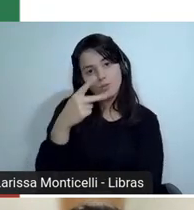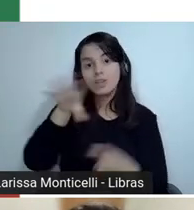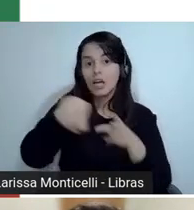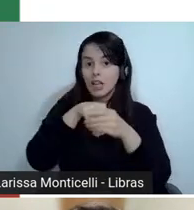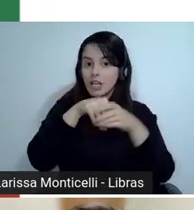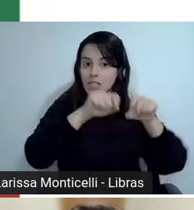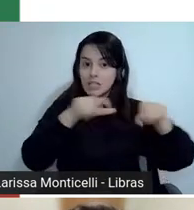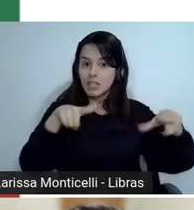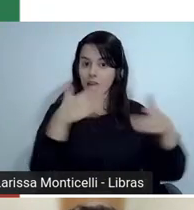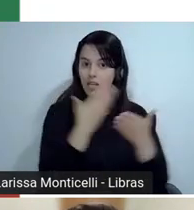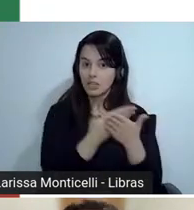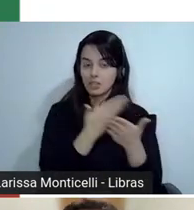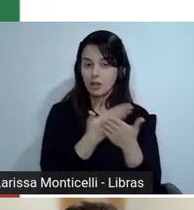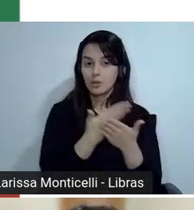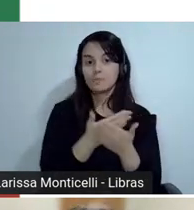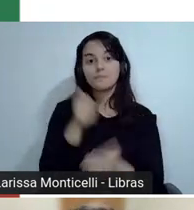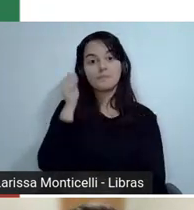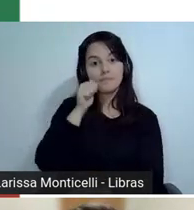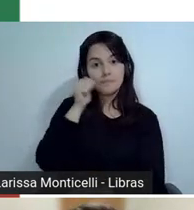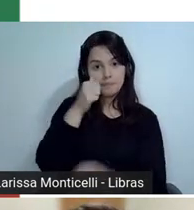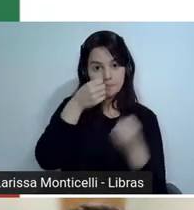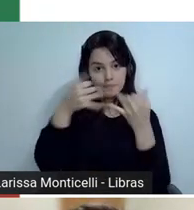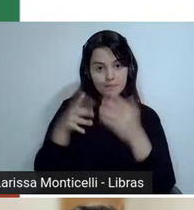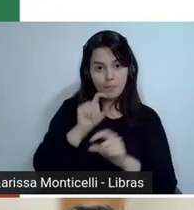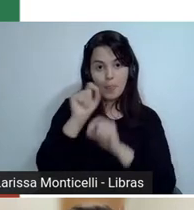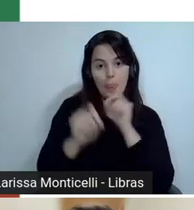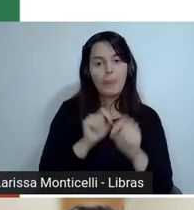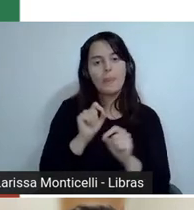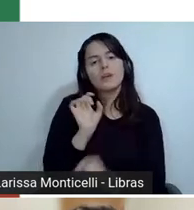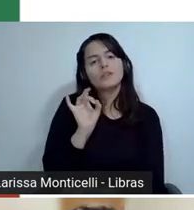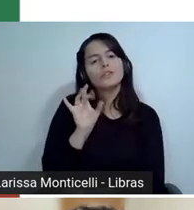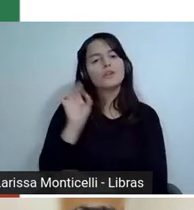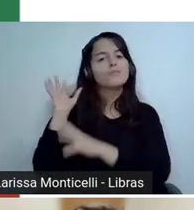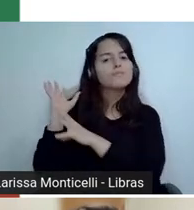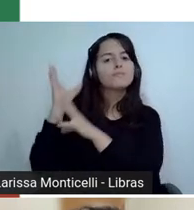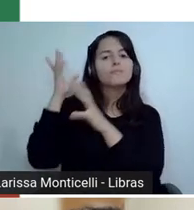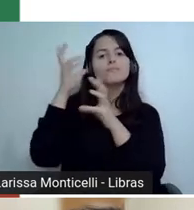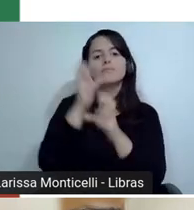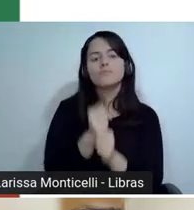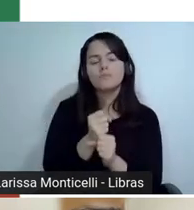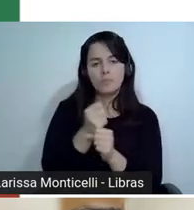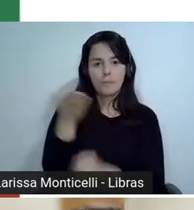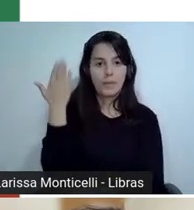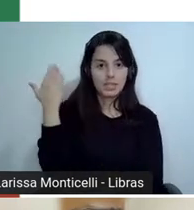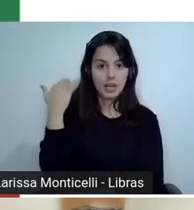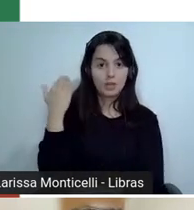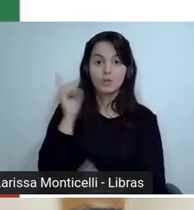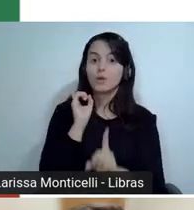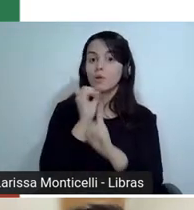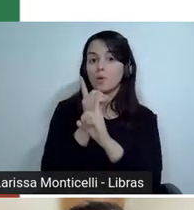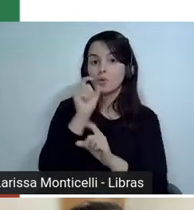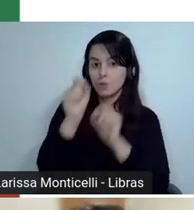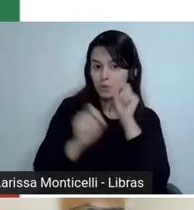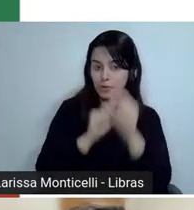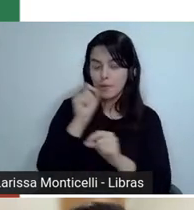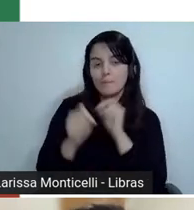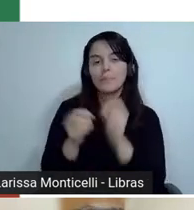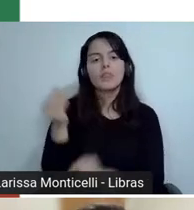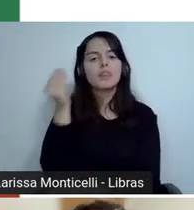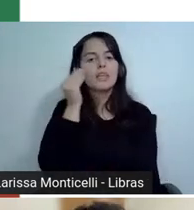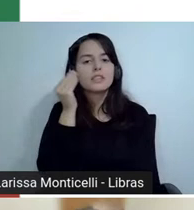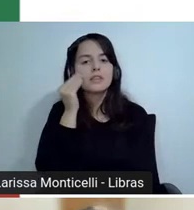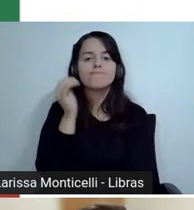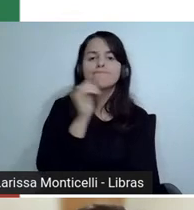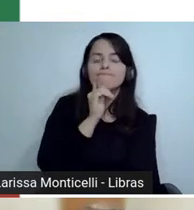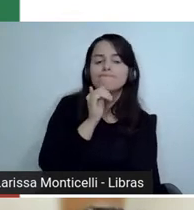Para isso, eu só vou retomar rapidamente o nós fizemos no último encontro, que foi um encontro que nós testamos com nossas habilidades,